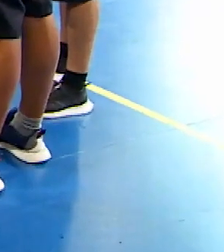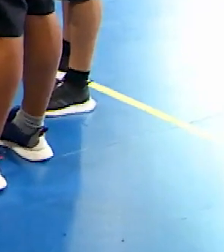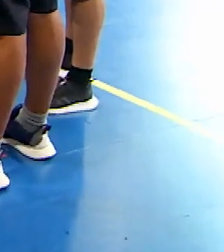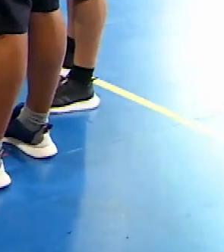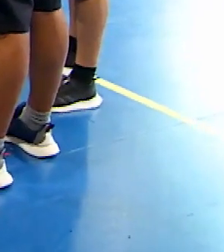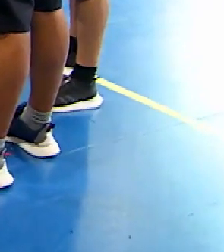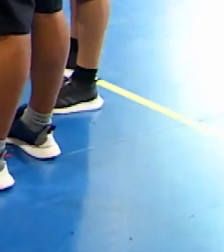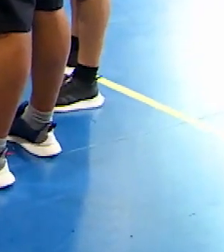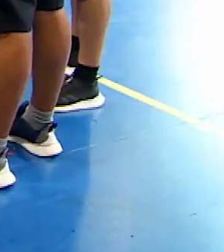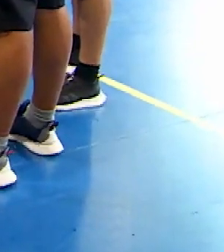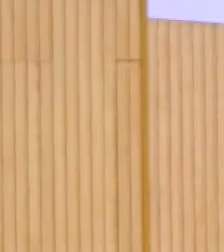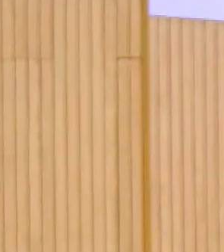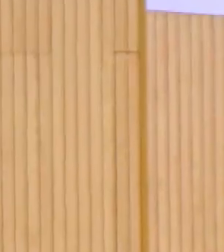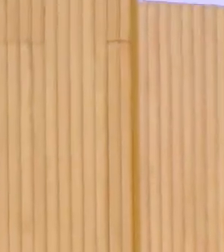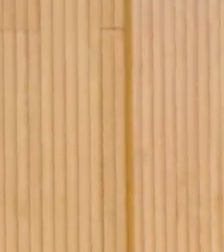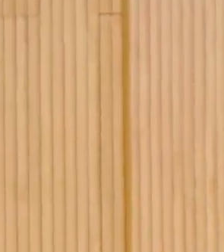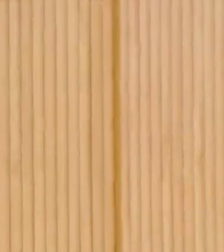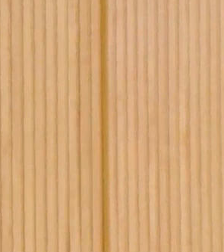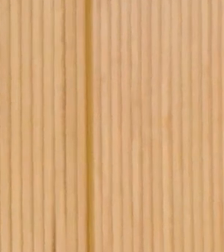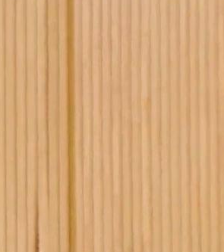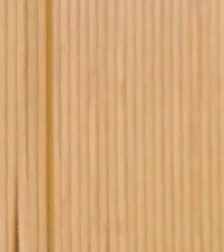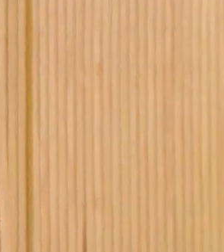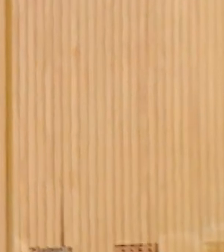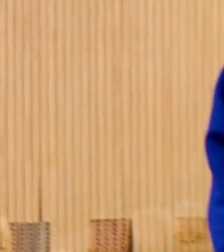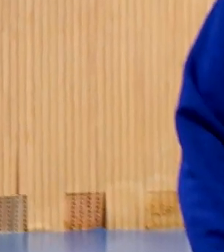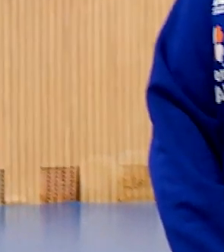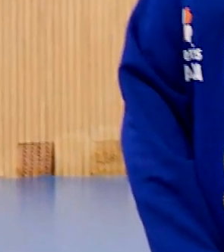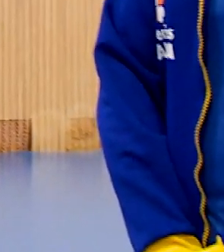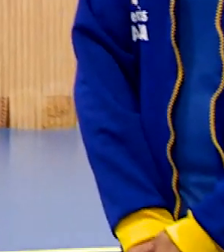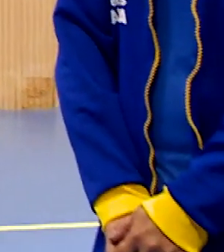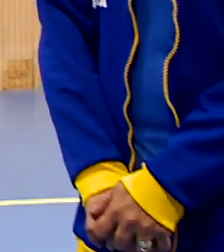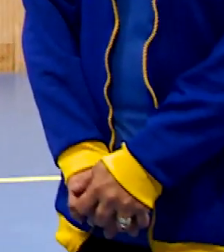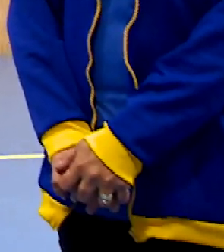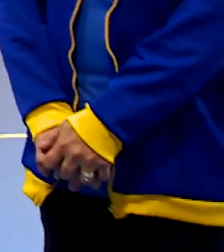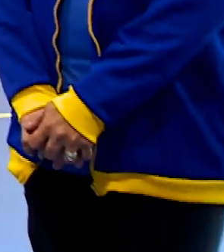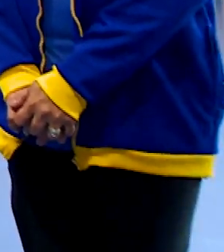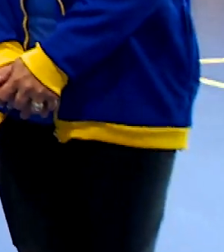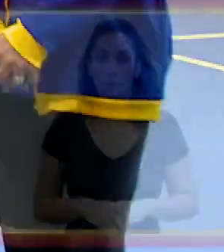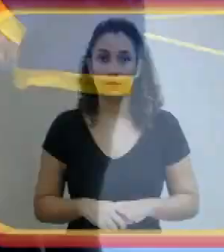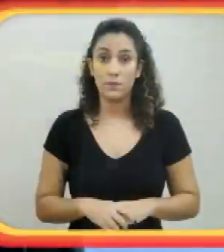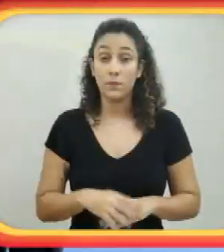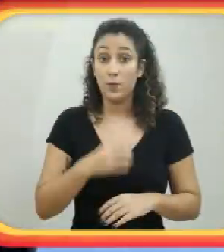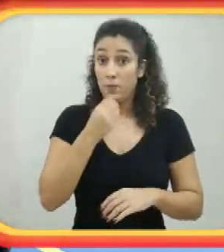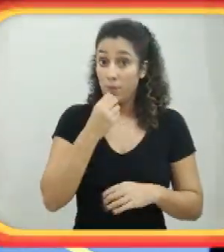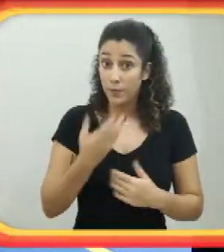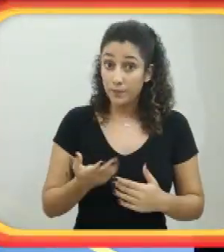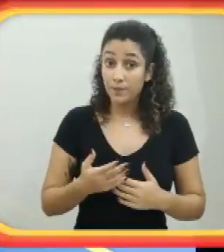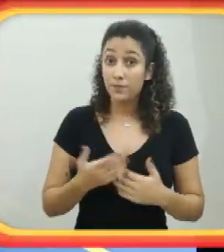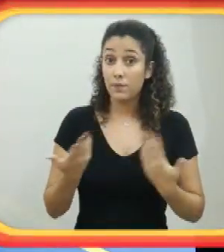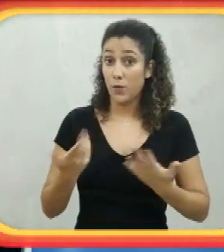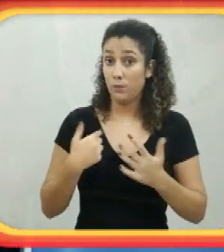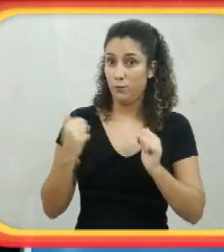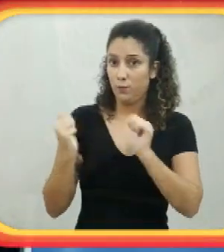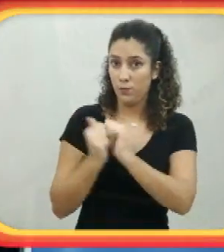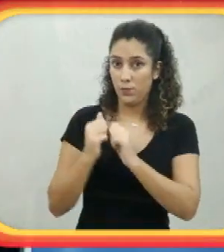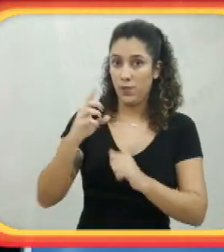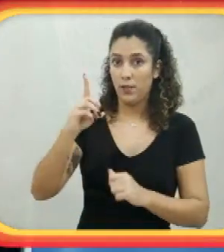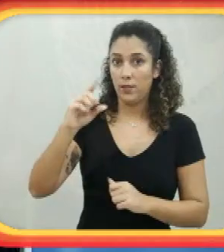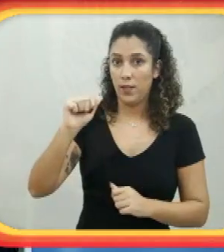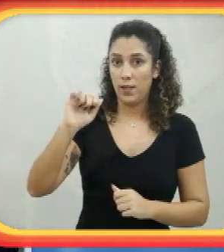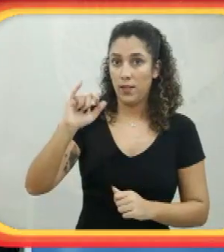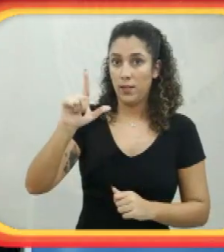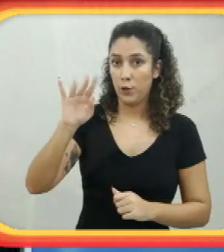Uma roda com 14 pessoas de camisas azuis e amarelas. No centro, o homem fala e gesticula. Bom, gente, agora estou com o Dailton